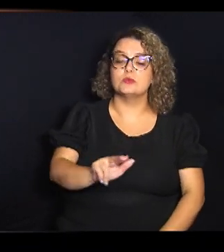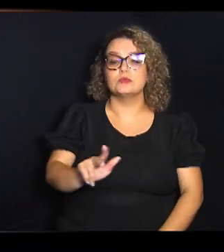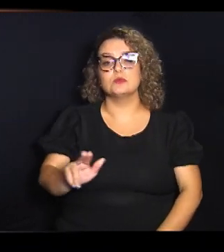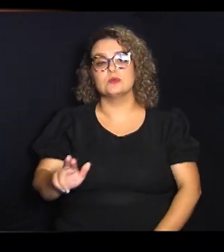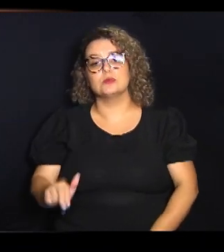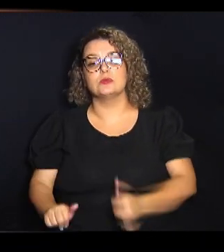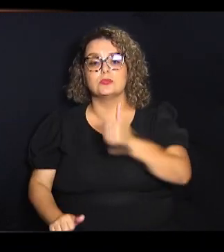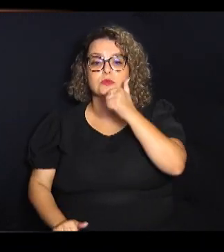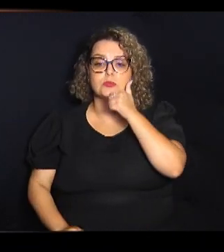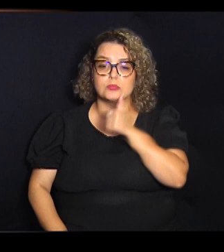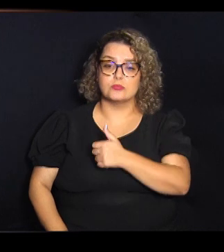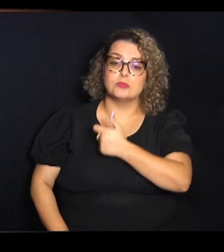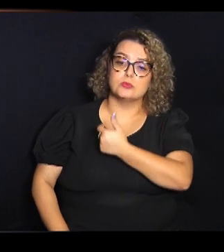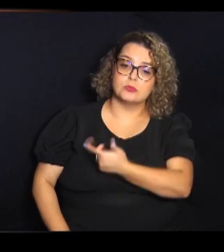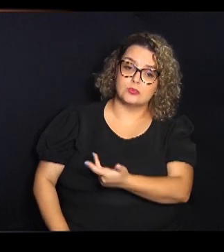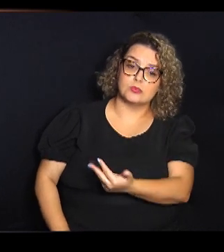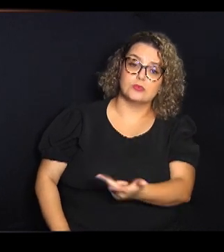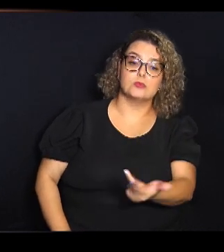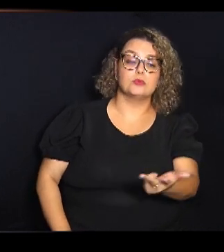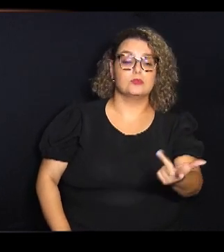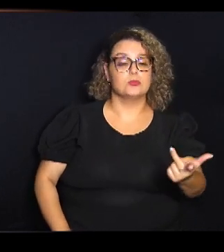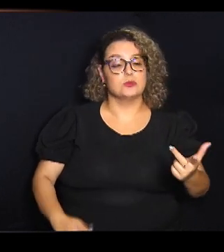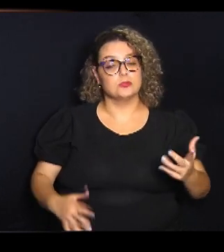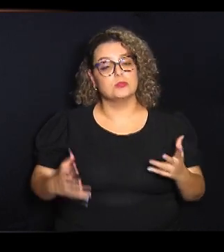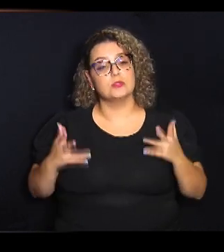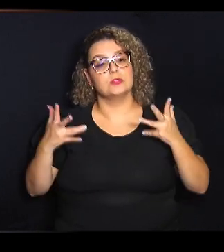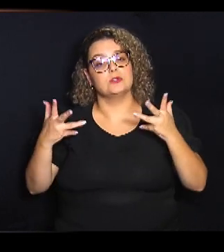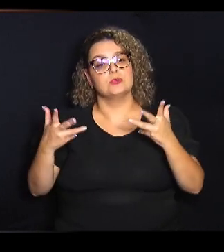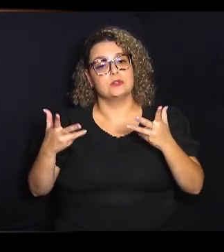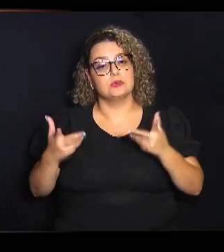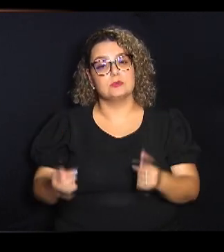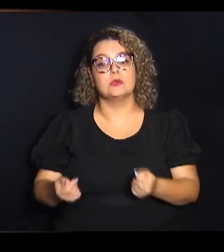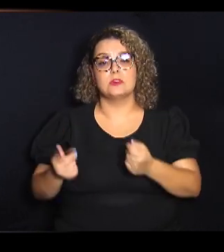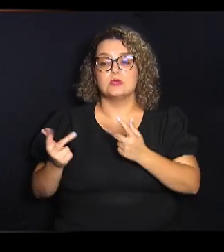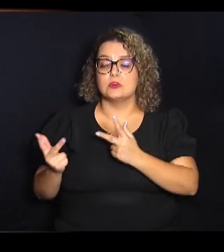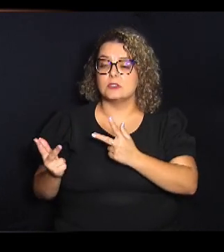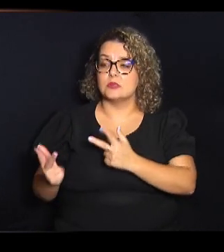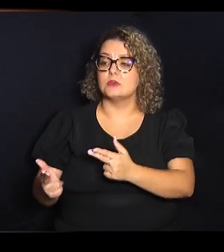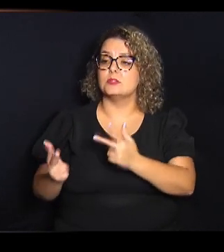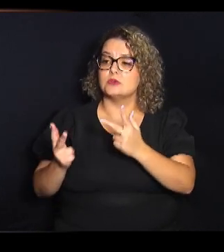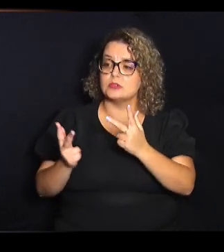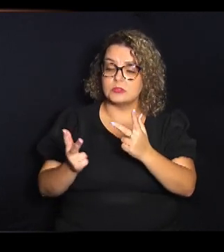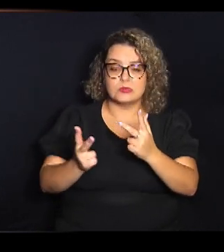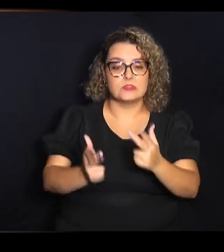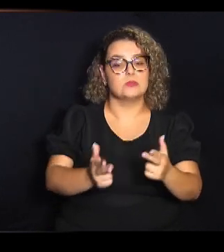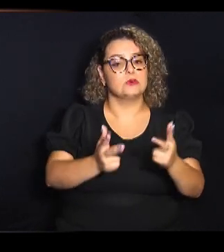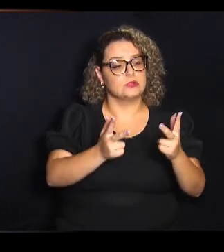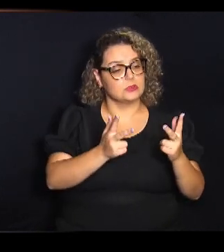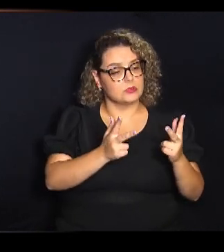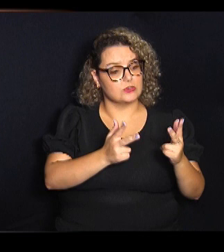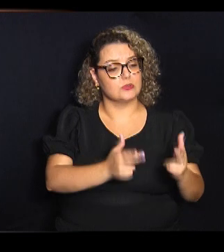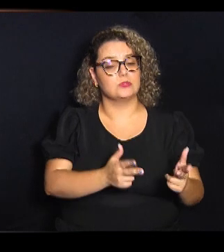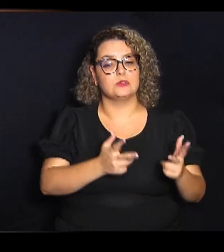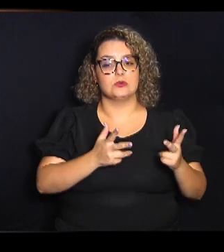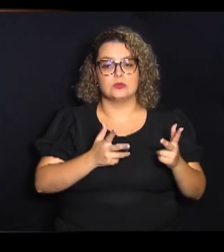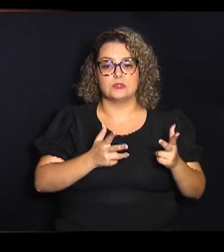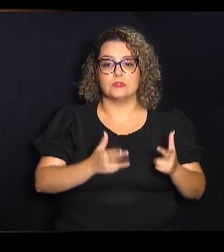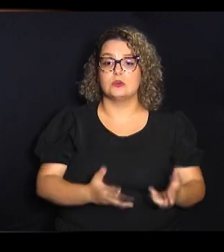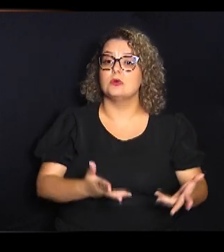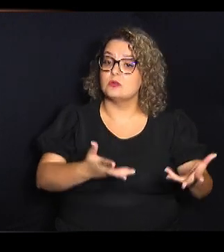Todos irmãos